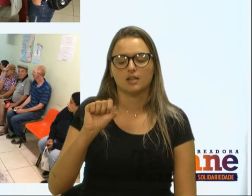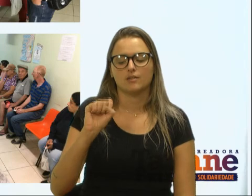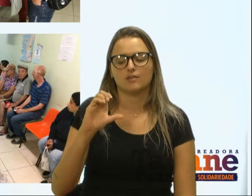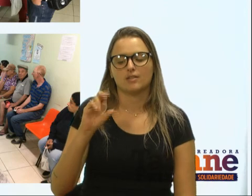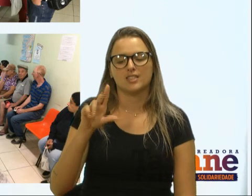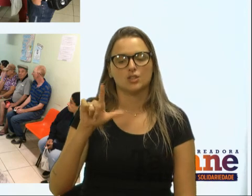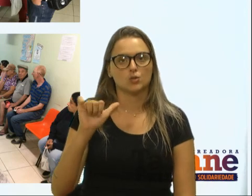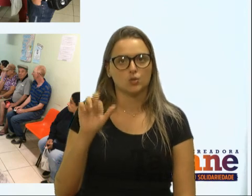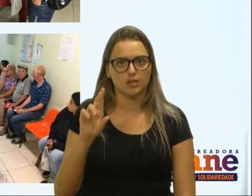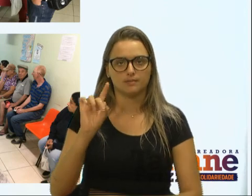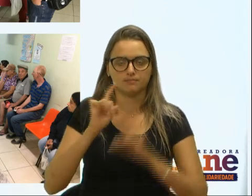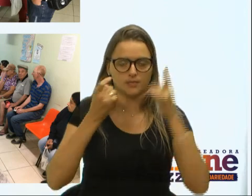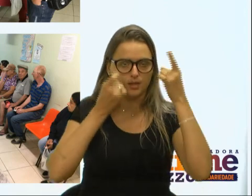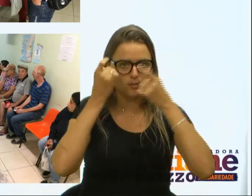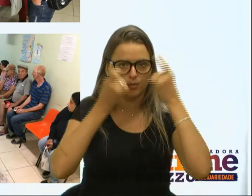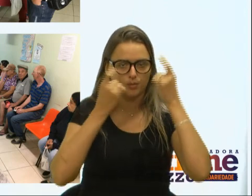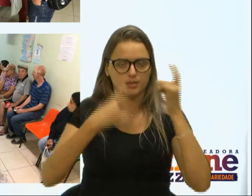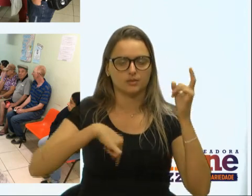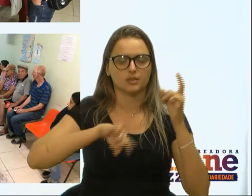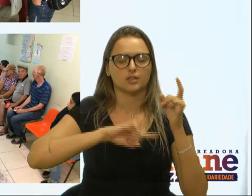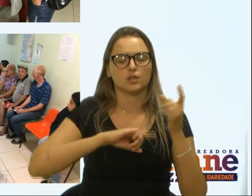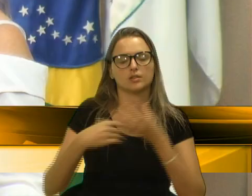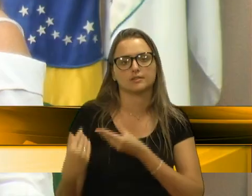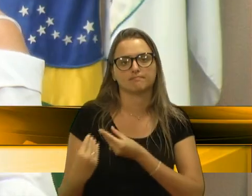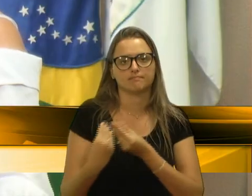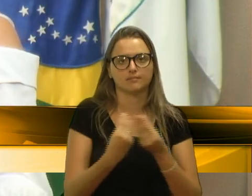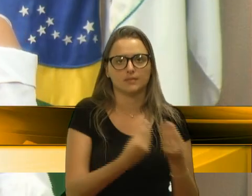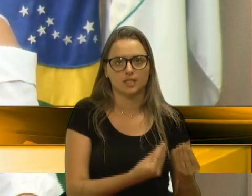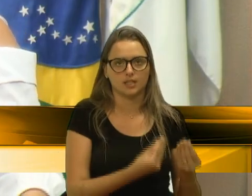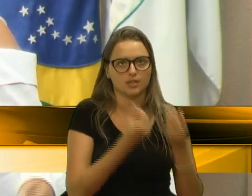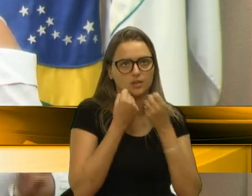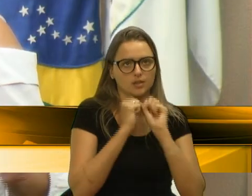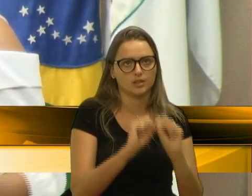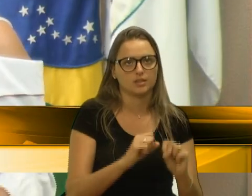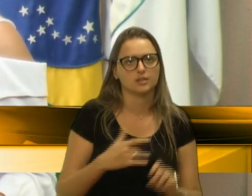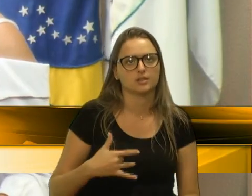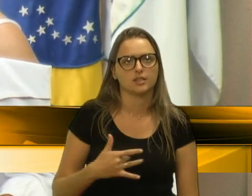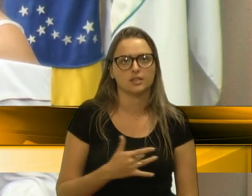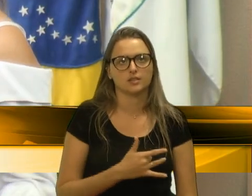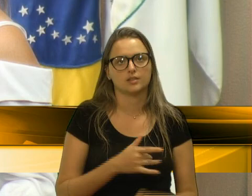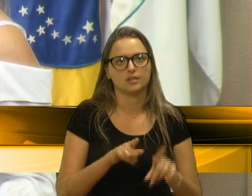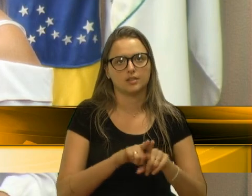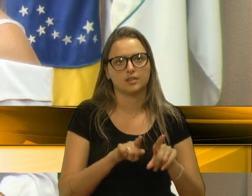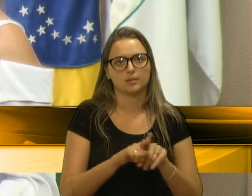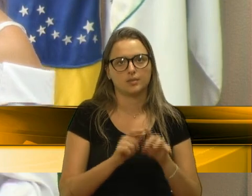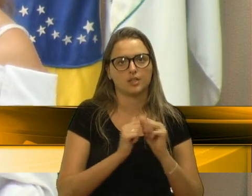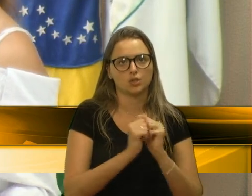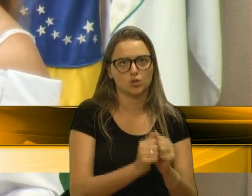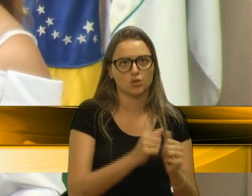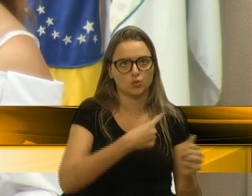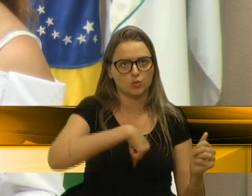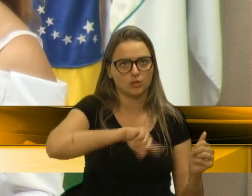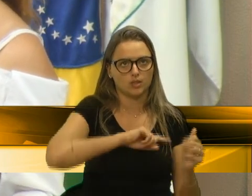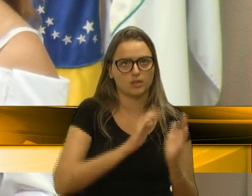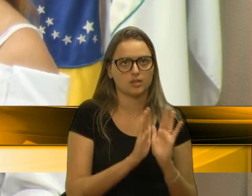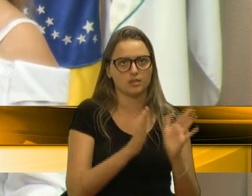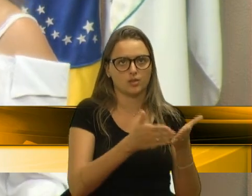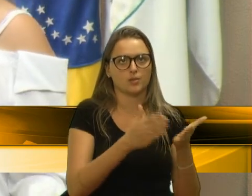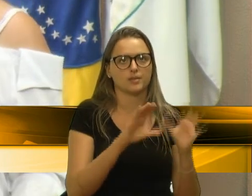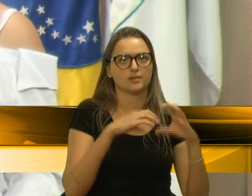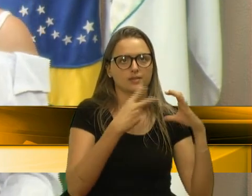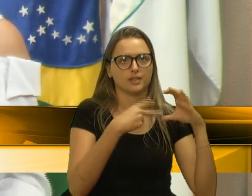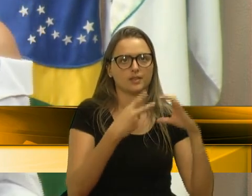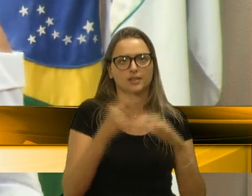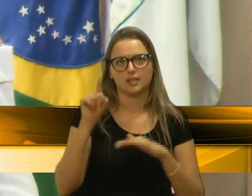disso. Então, são preocupações que nós estaremos encaminhando à Secretaria de Saúde e também através aqui da nossa comissão da Câmara de Vereadores.